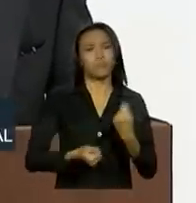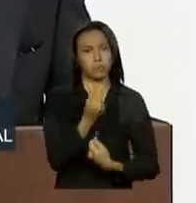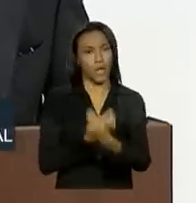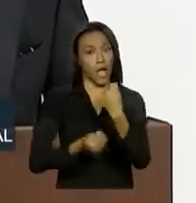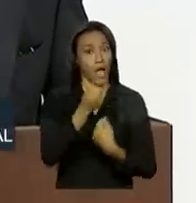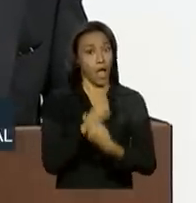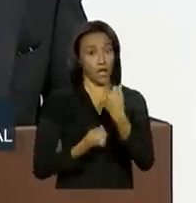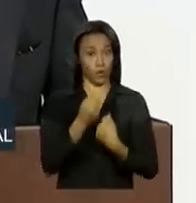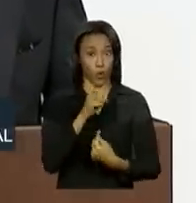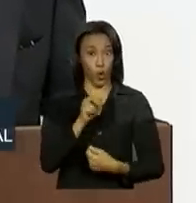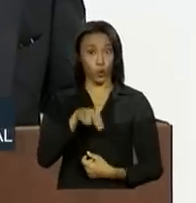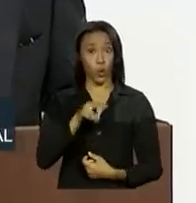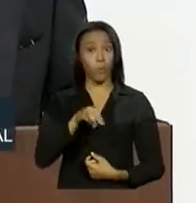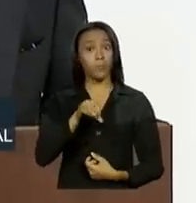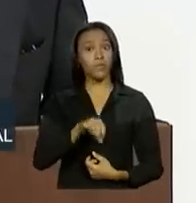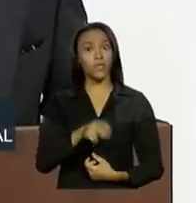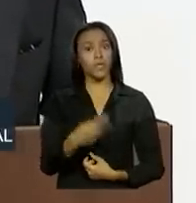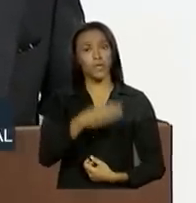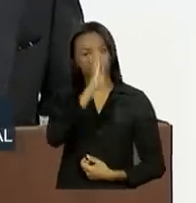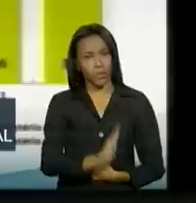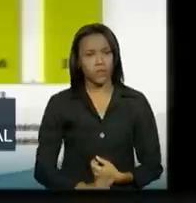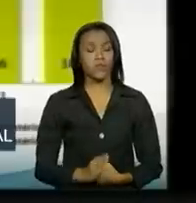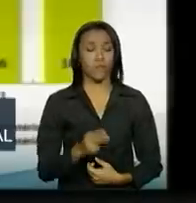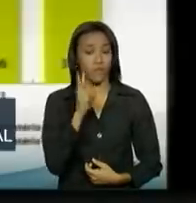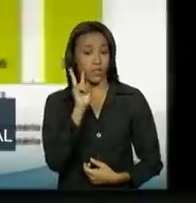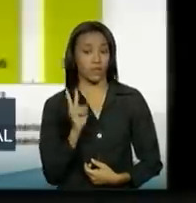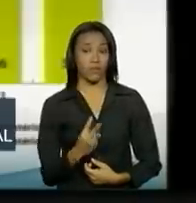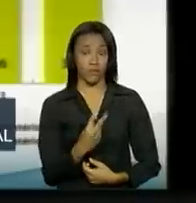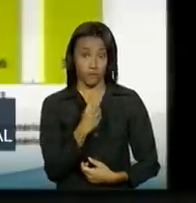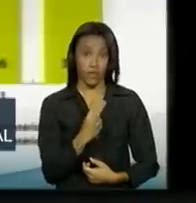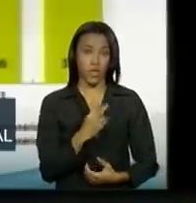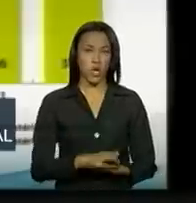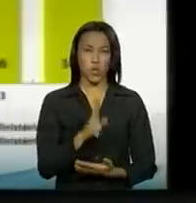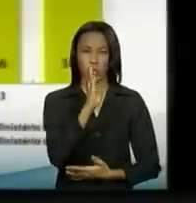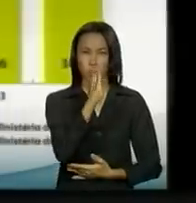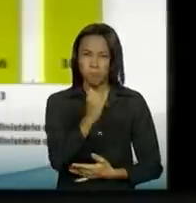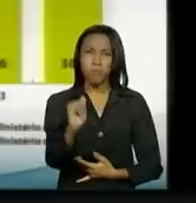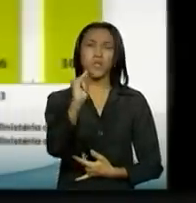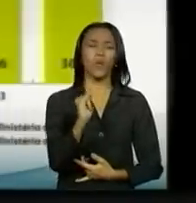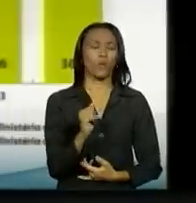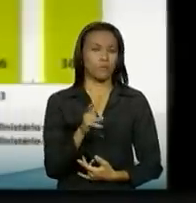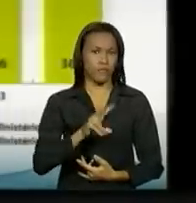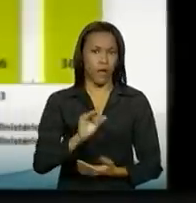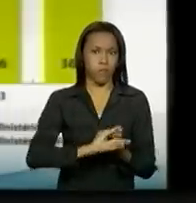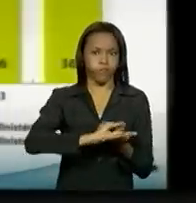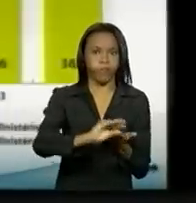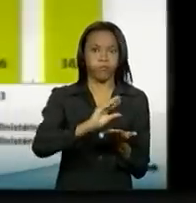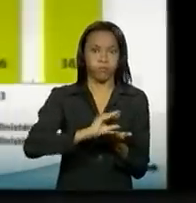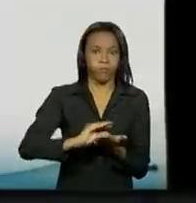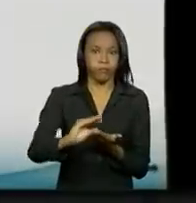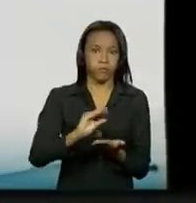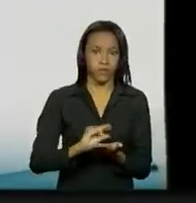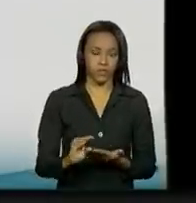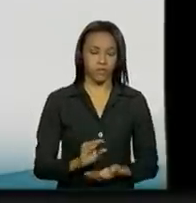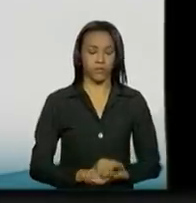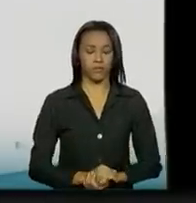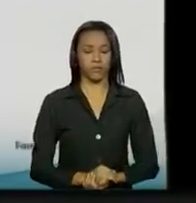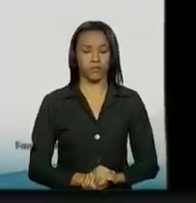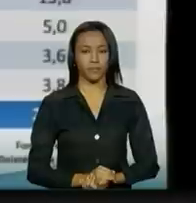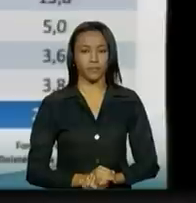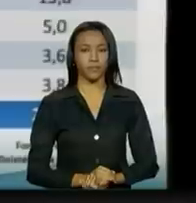brasileira. Ali são as cifras, os bilhões que são colocados no Minha Casa Minha Vida. Passamos adiante.